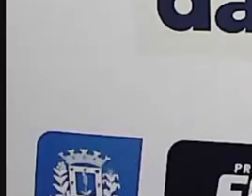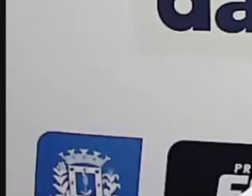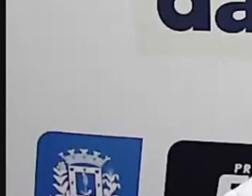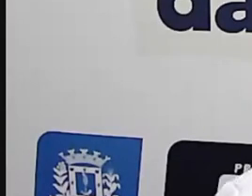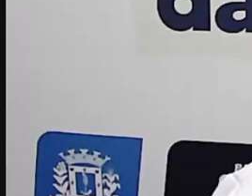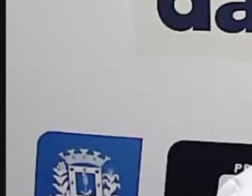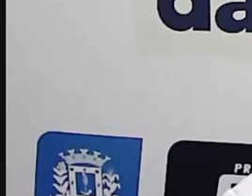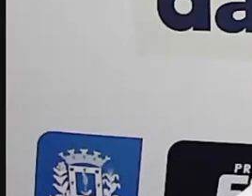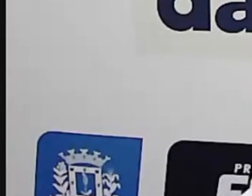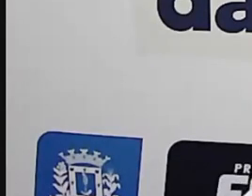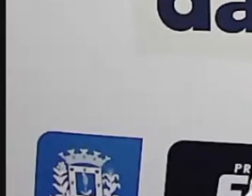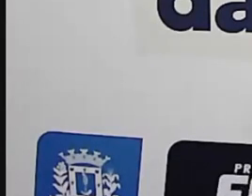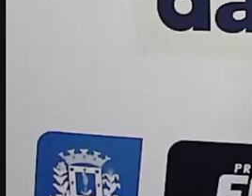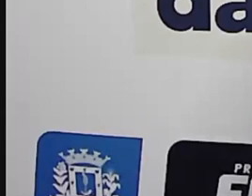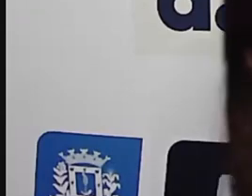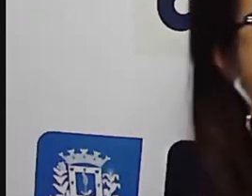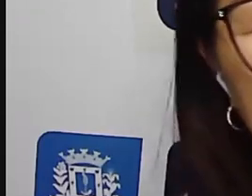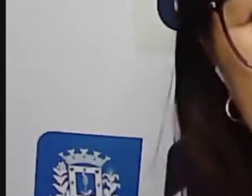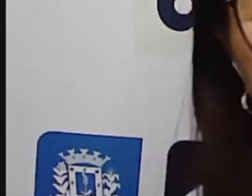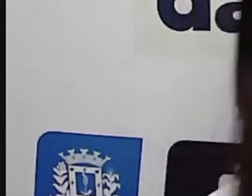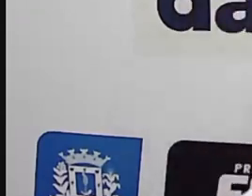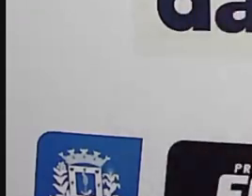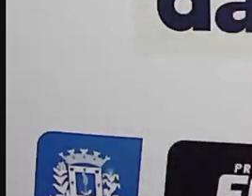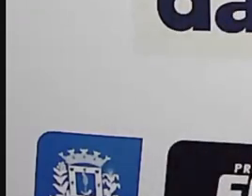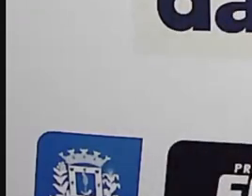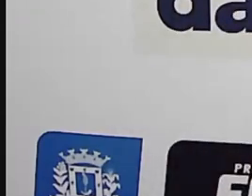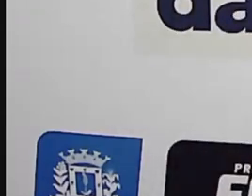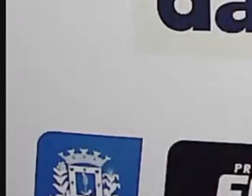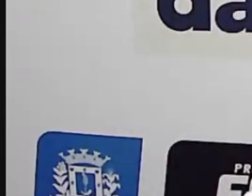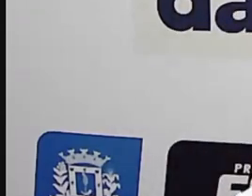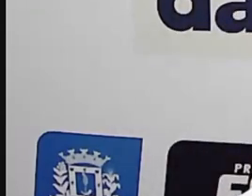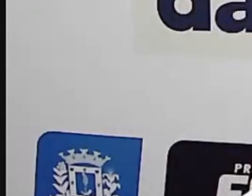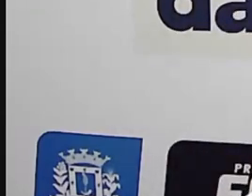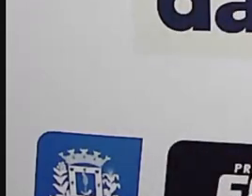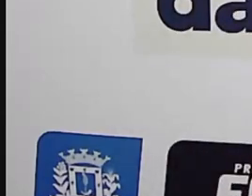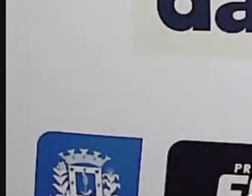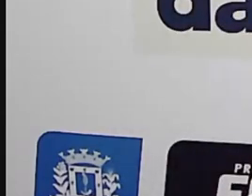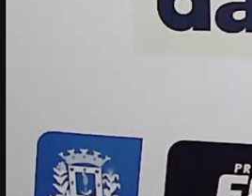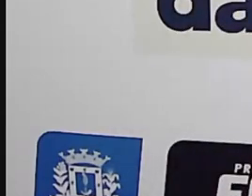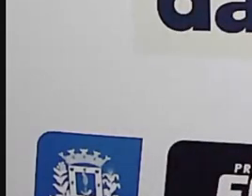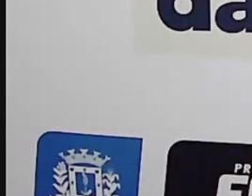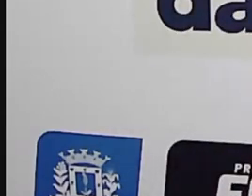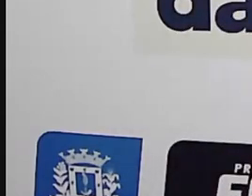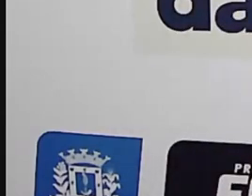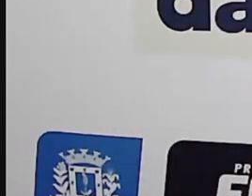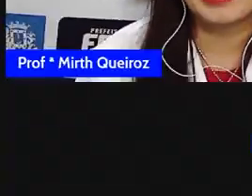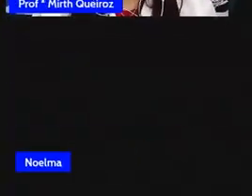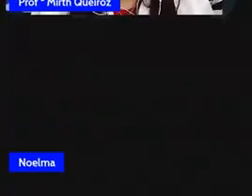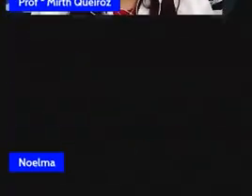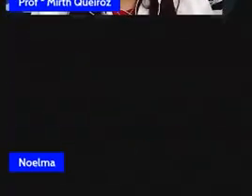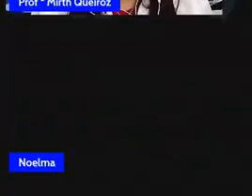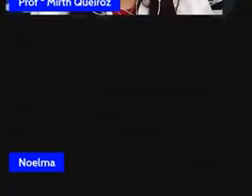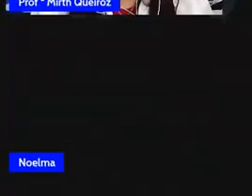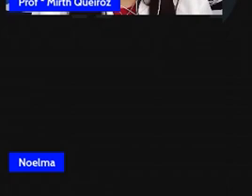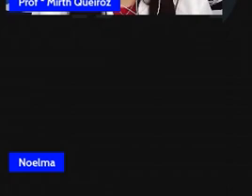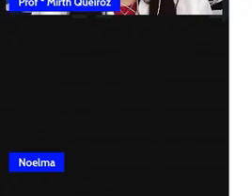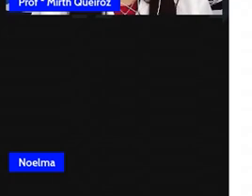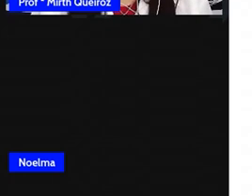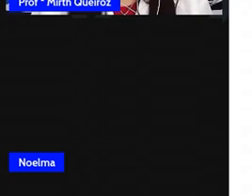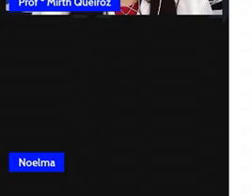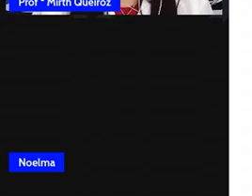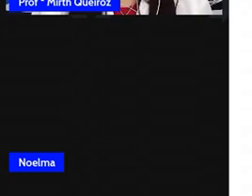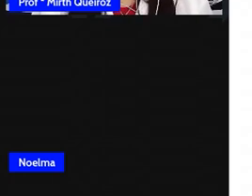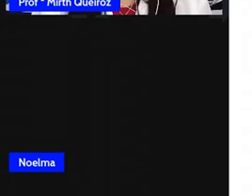Bom dia, boa tarde, boa noite, meus amados e queridos alunos dos quartos anos de